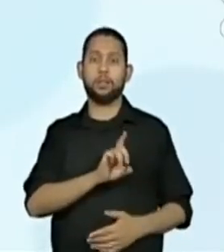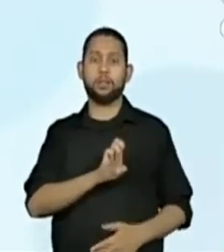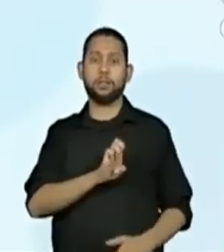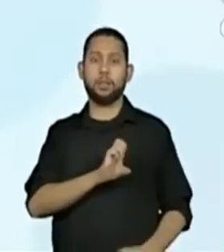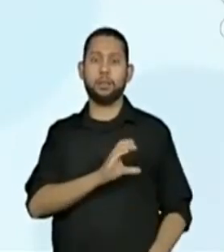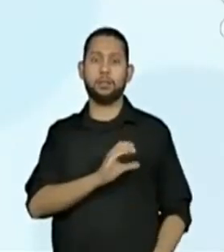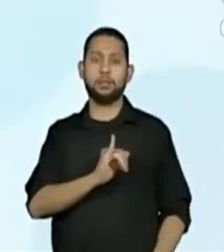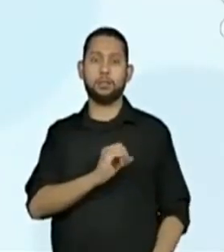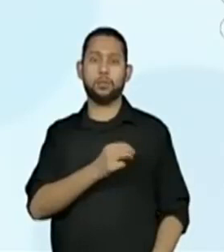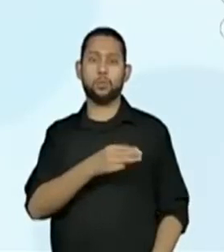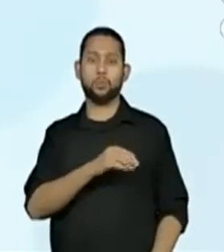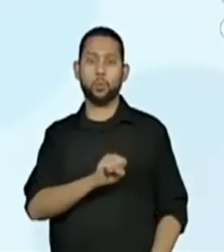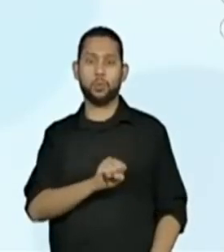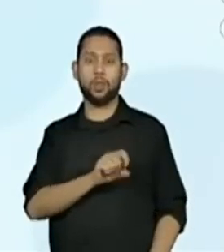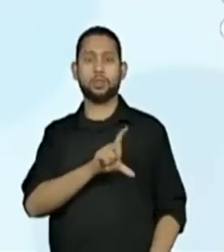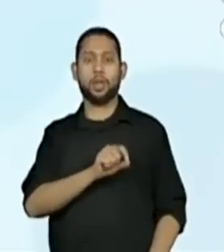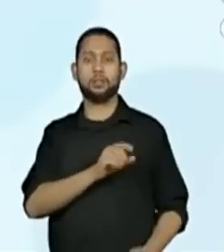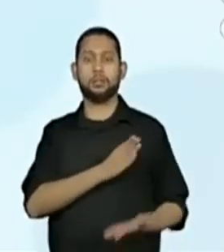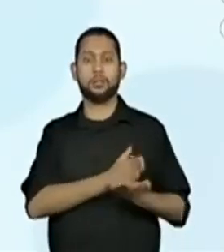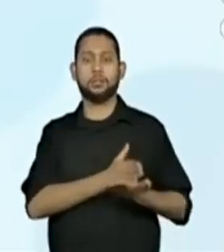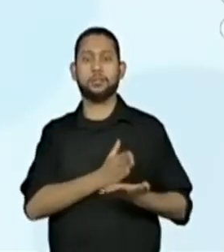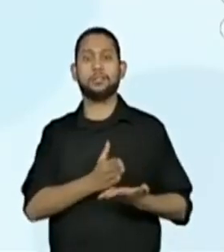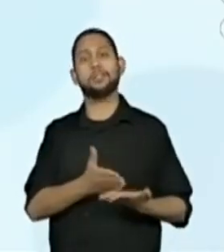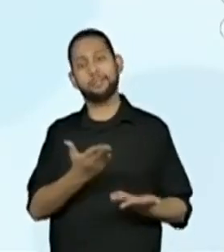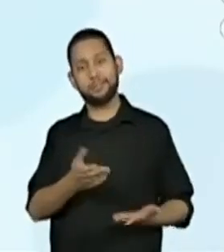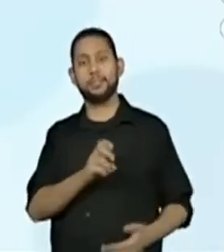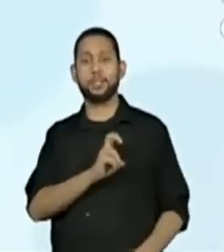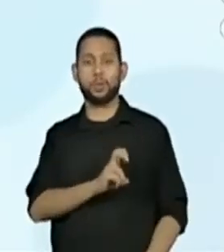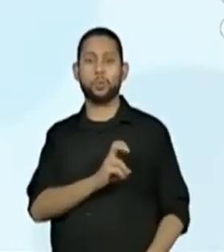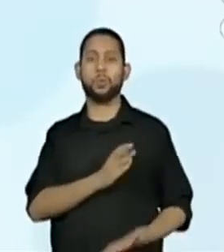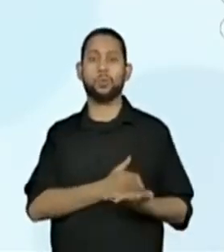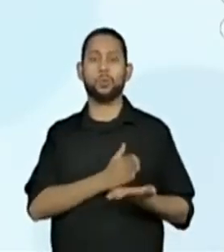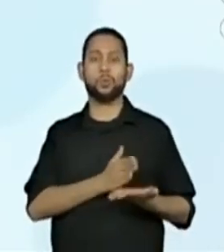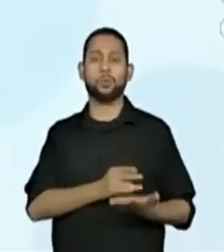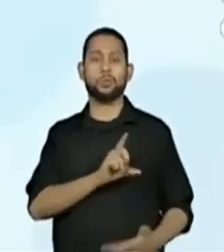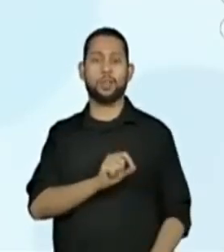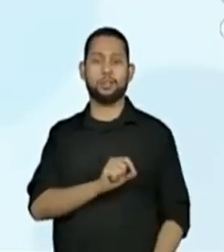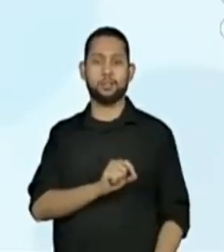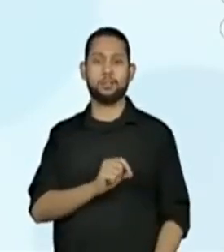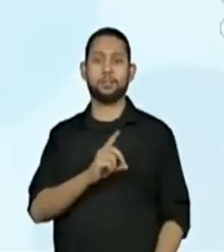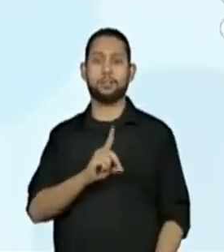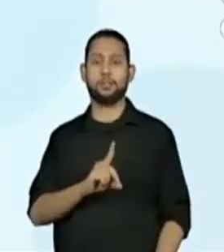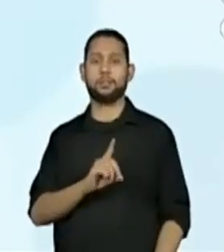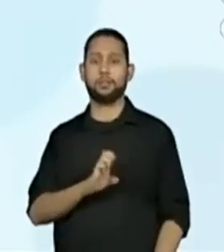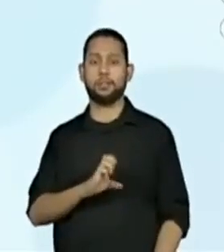5 décimos.